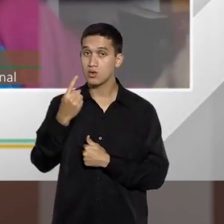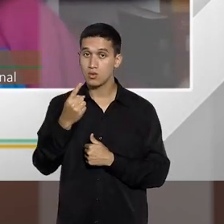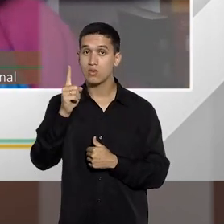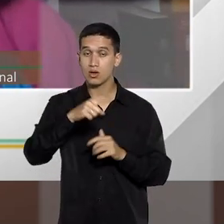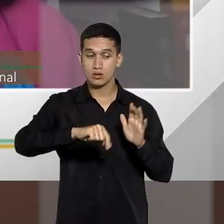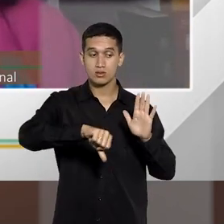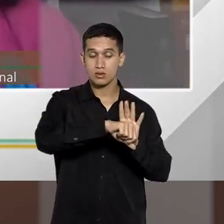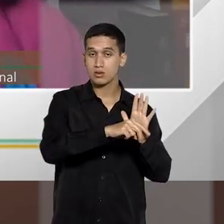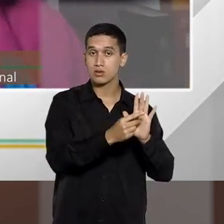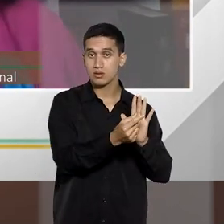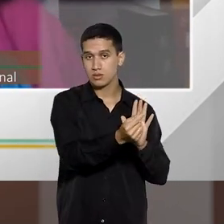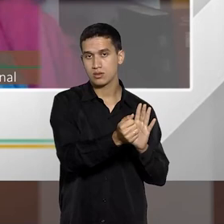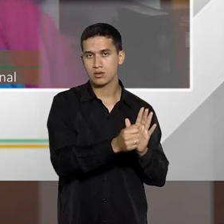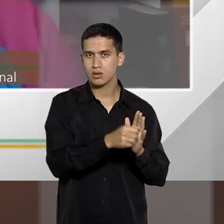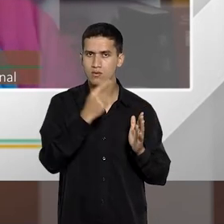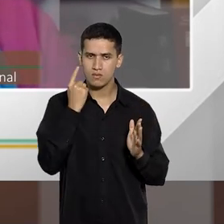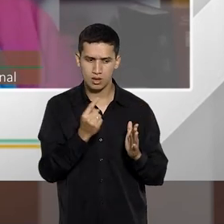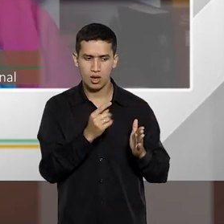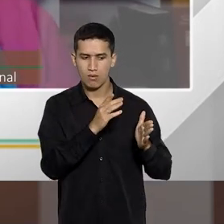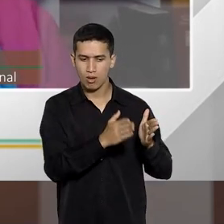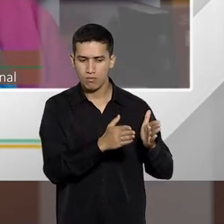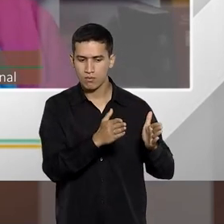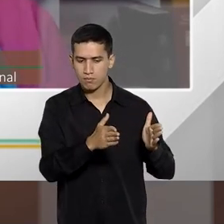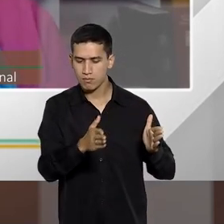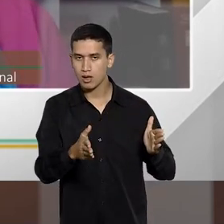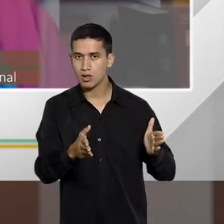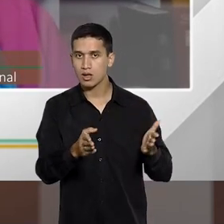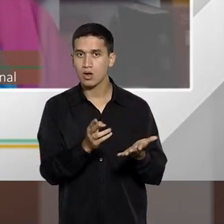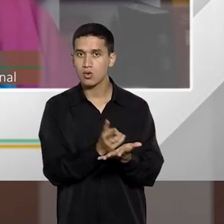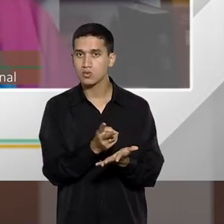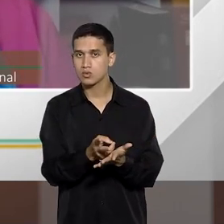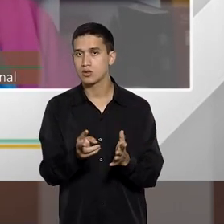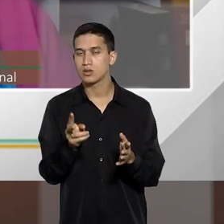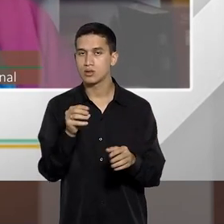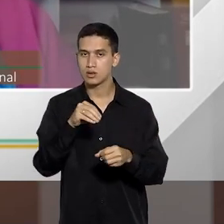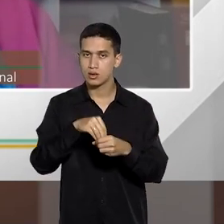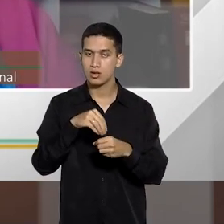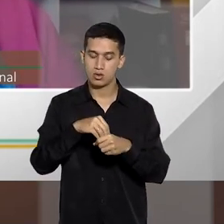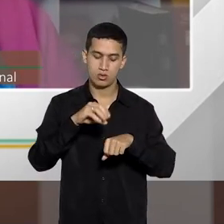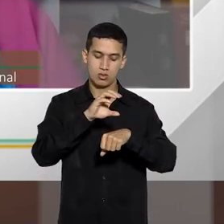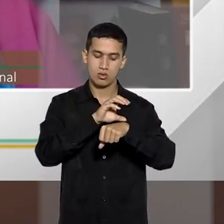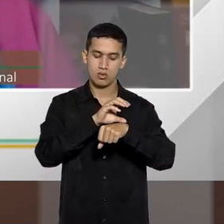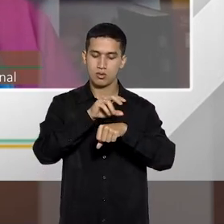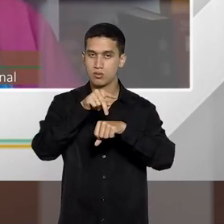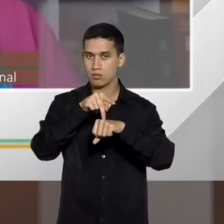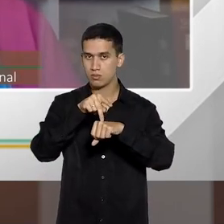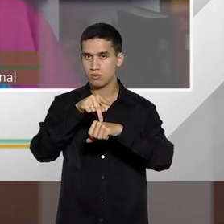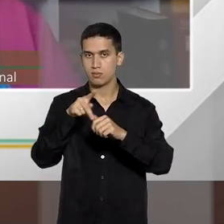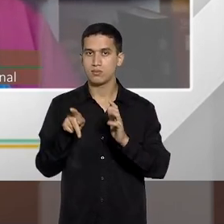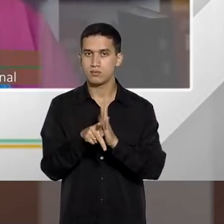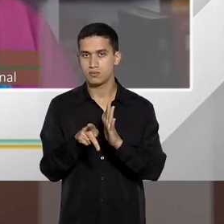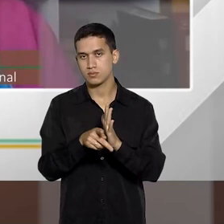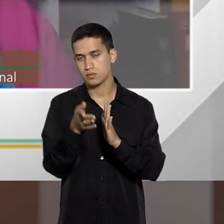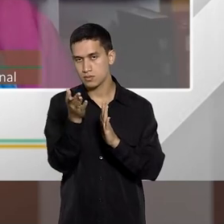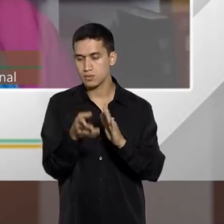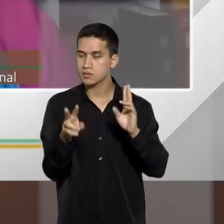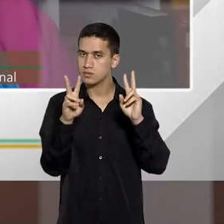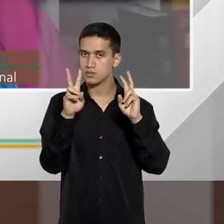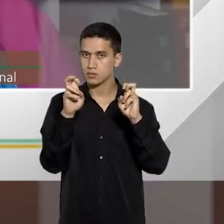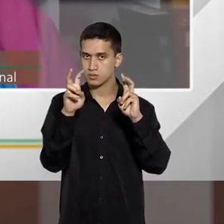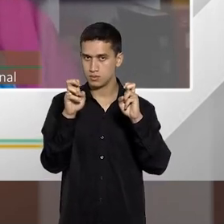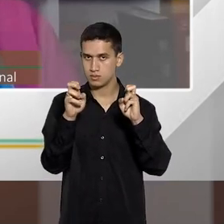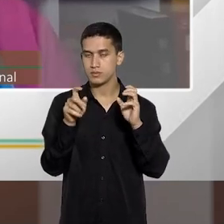que você tem é uma sequência, né? Dentro do código penal para esse contexto